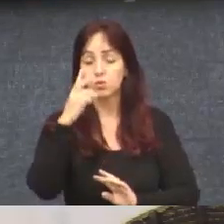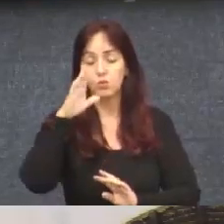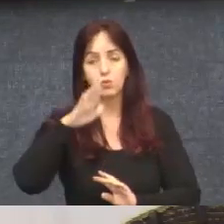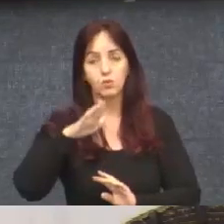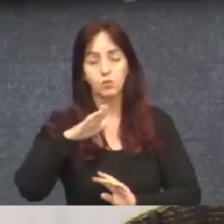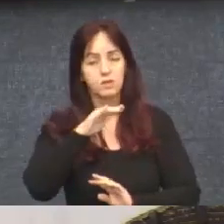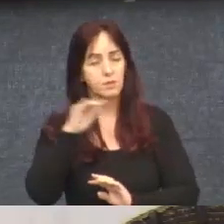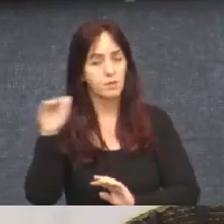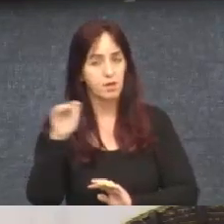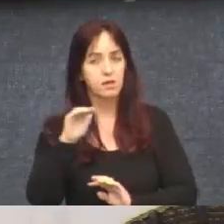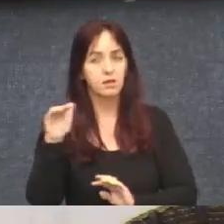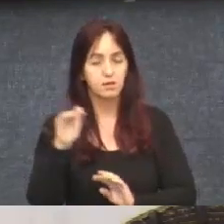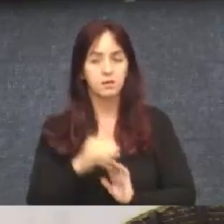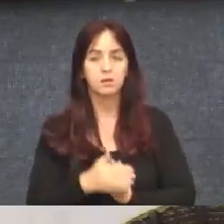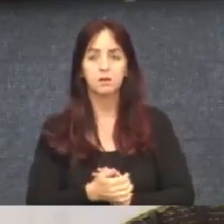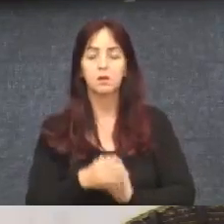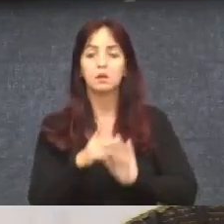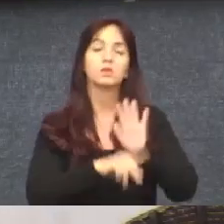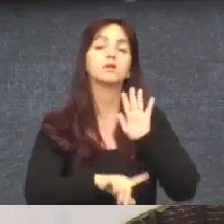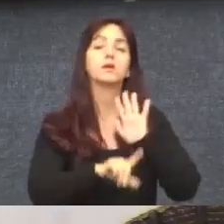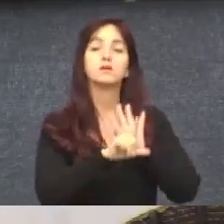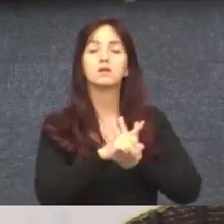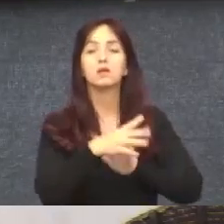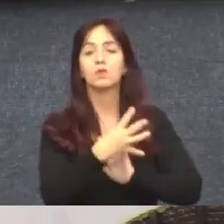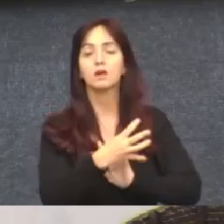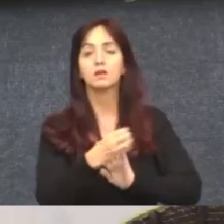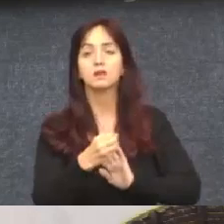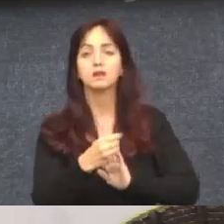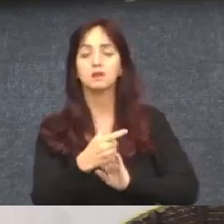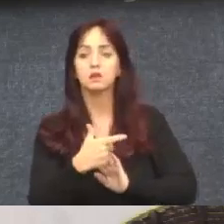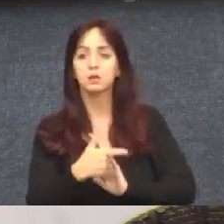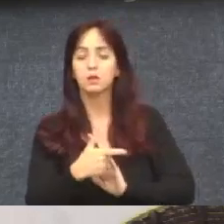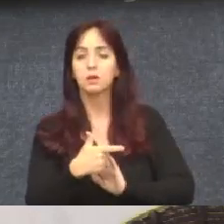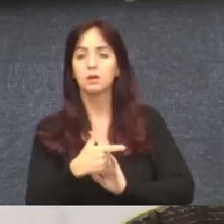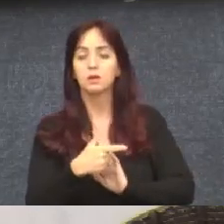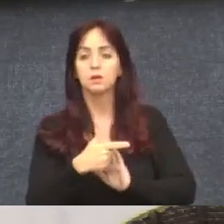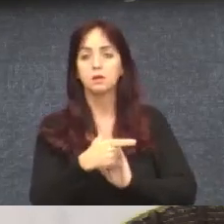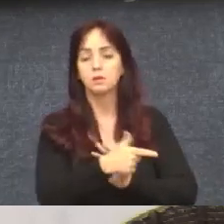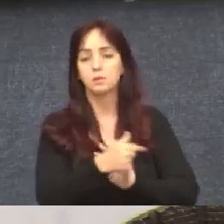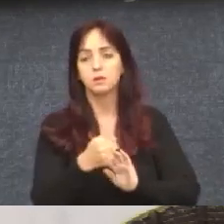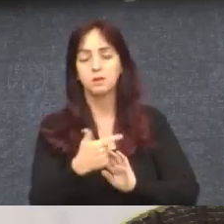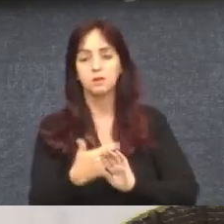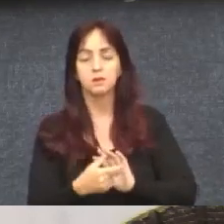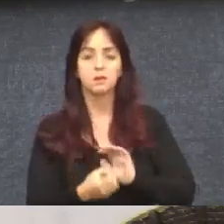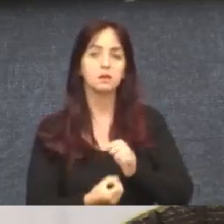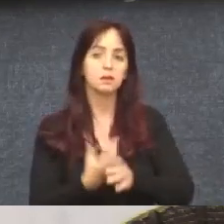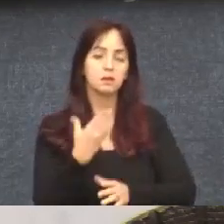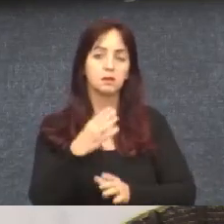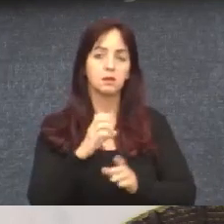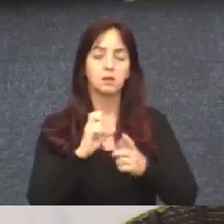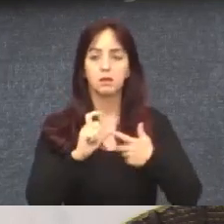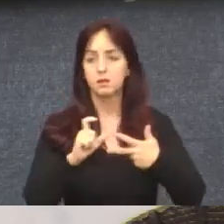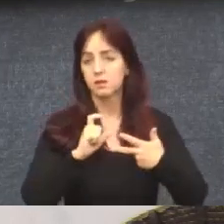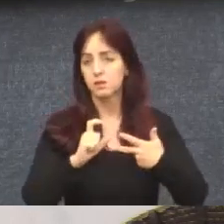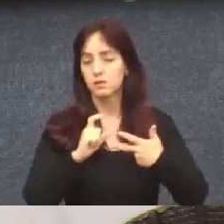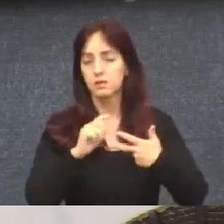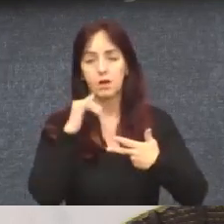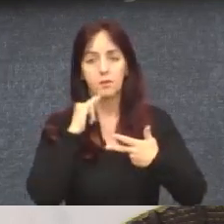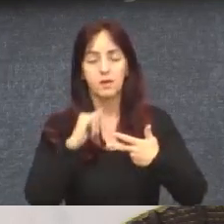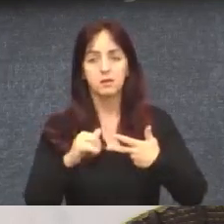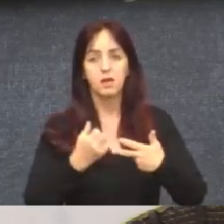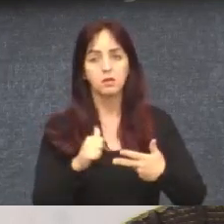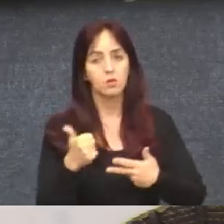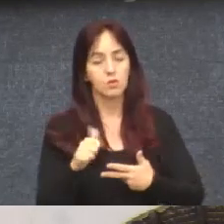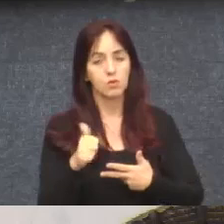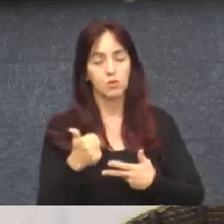30 minutos. Projeto de lei 412, barra 2017, autoria. Executivo, mensagem número 11, de